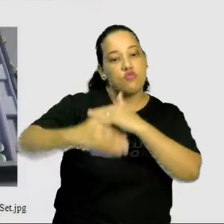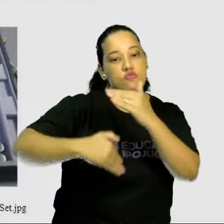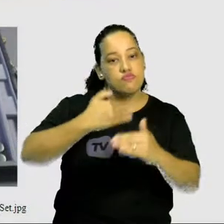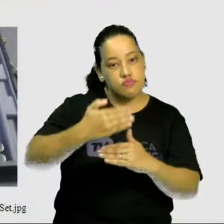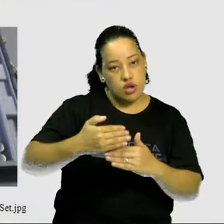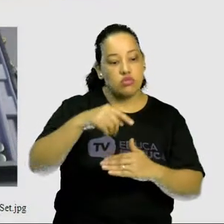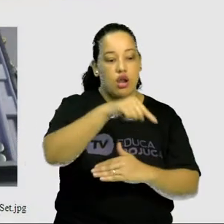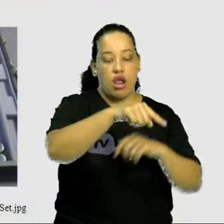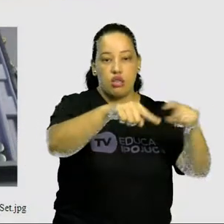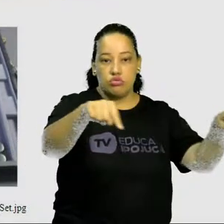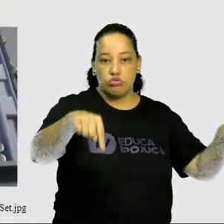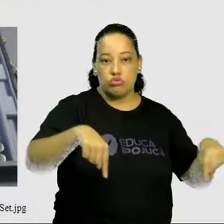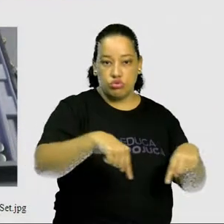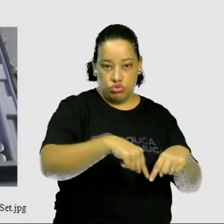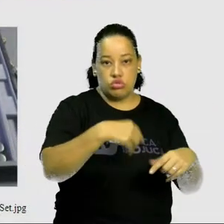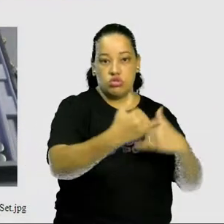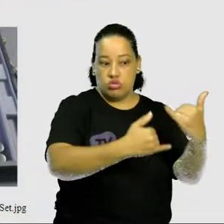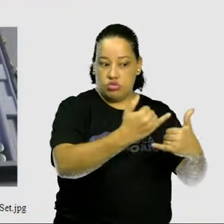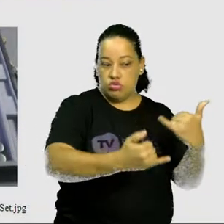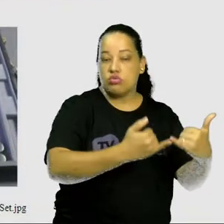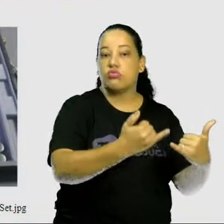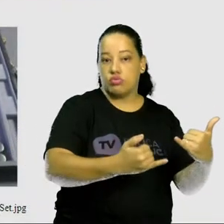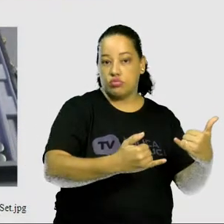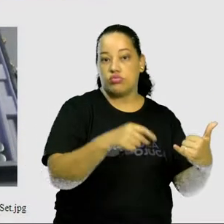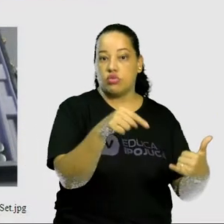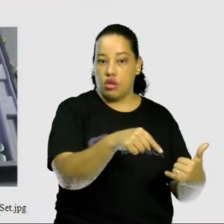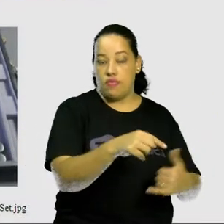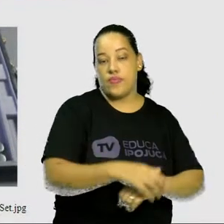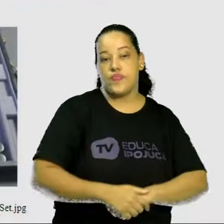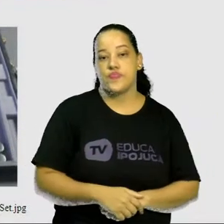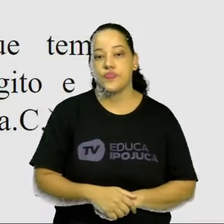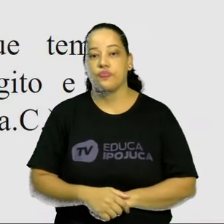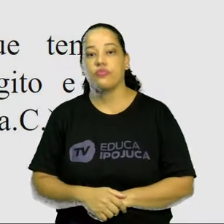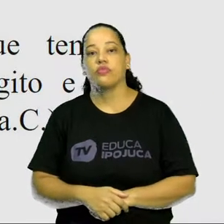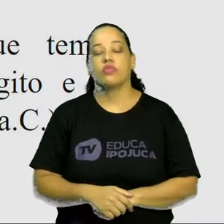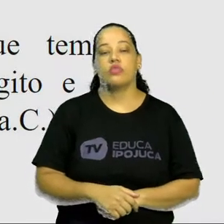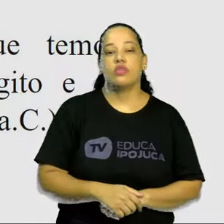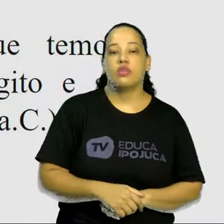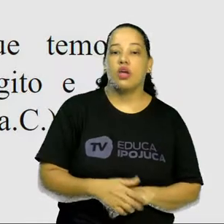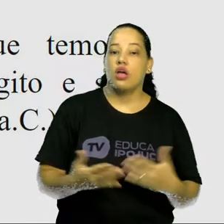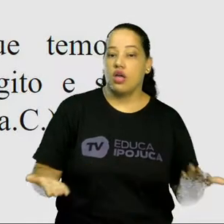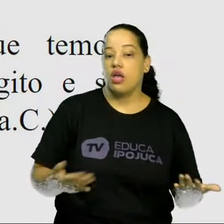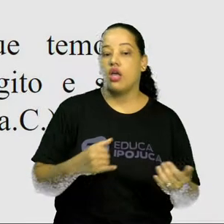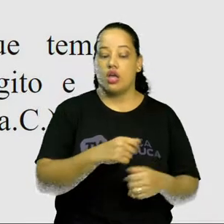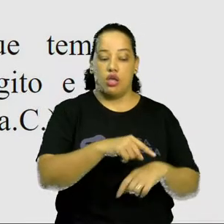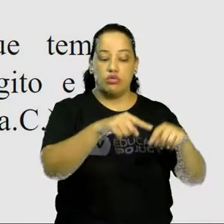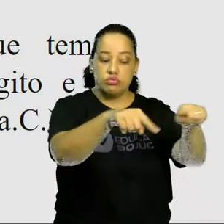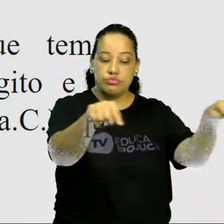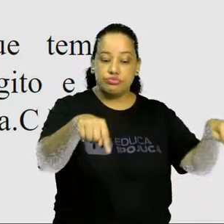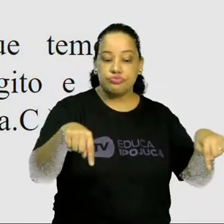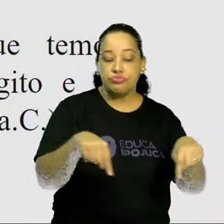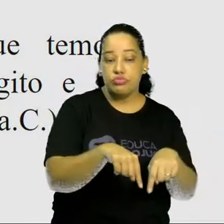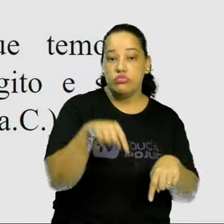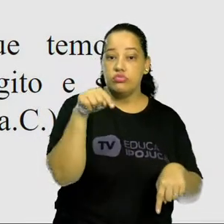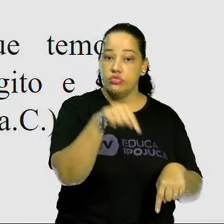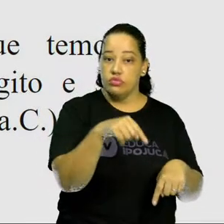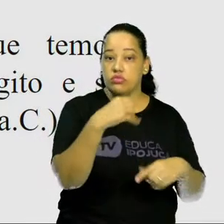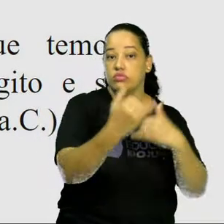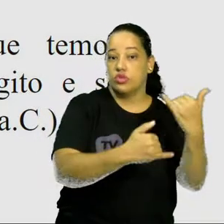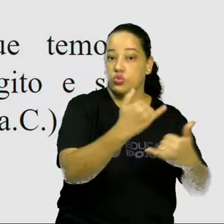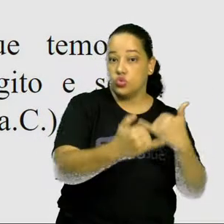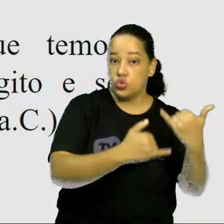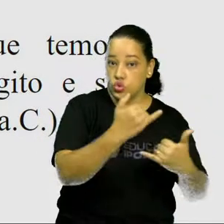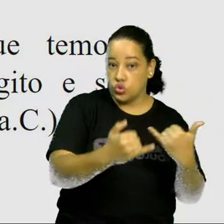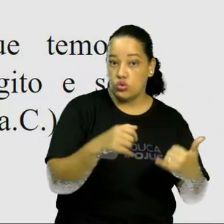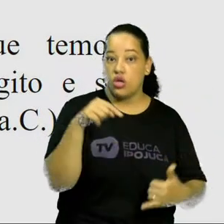história e a evolução do jogo de salão especificamente, tá? O jogo de salão, ele